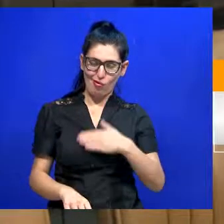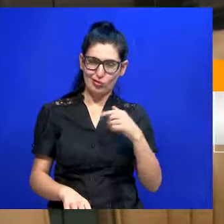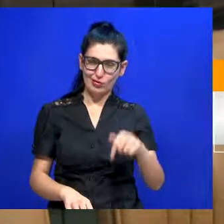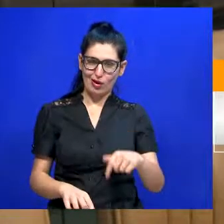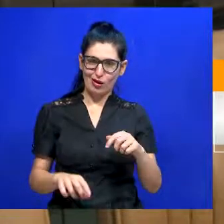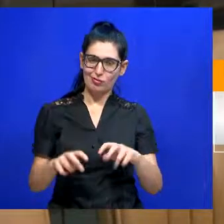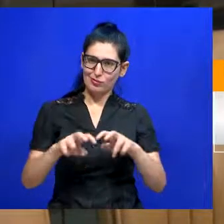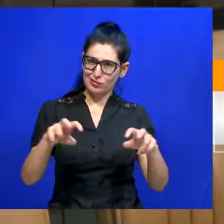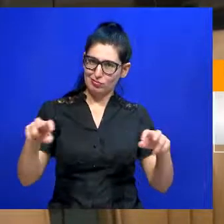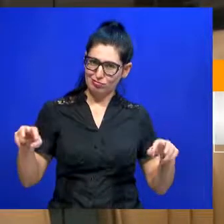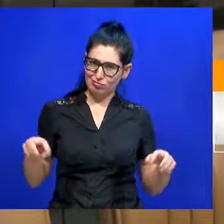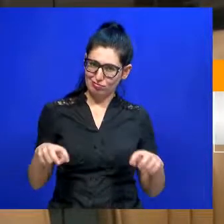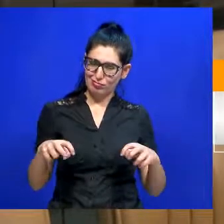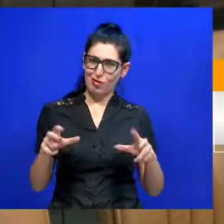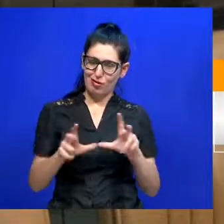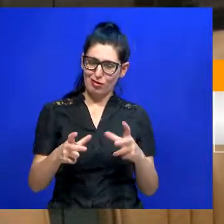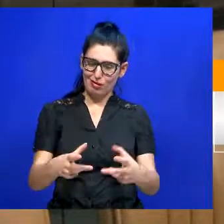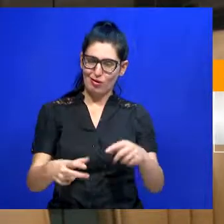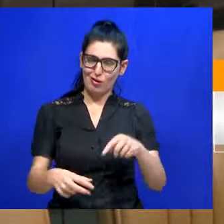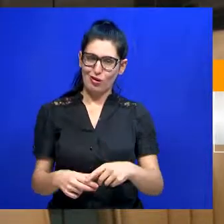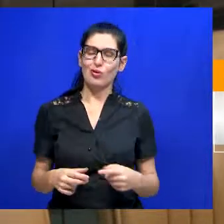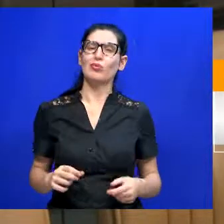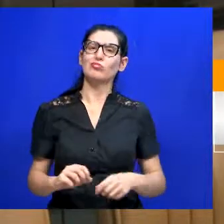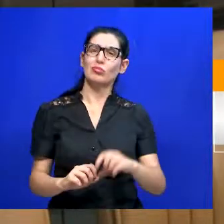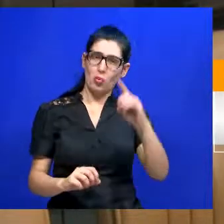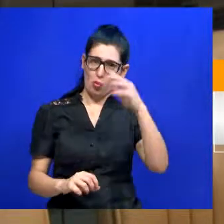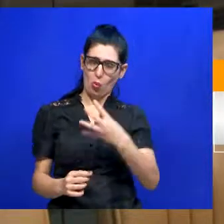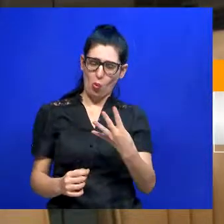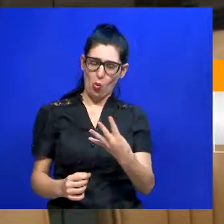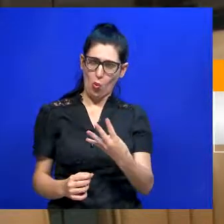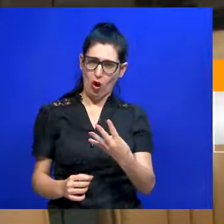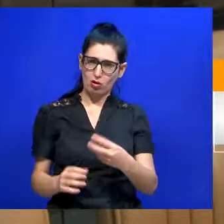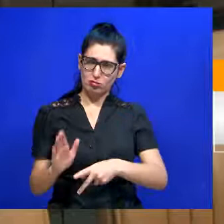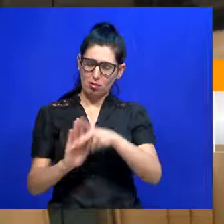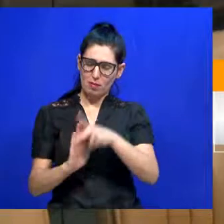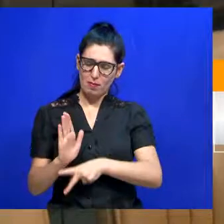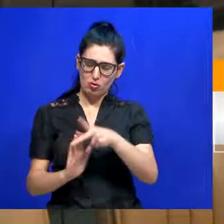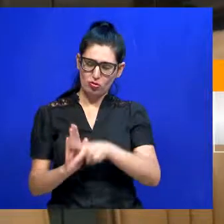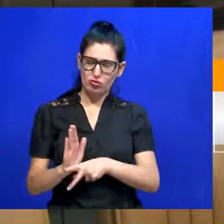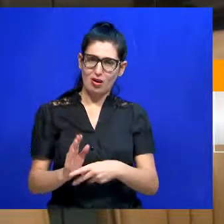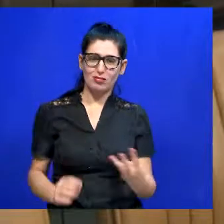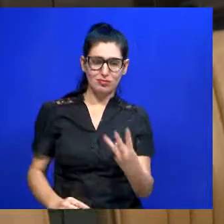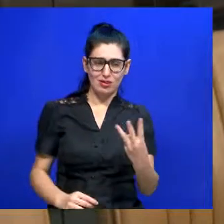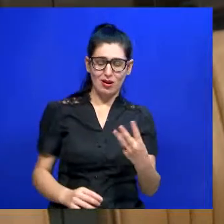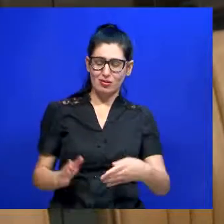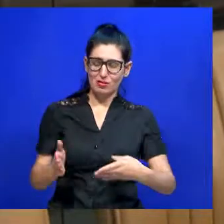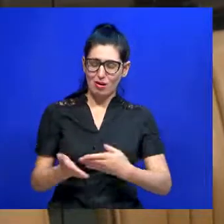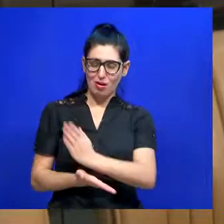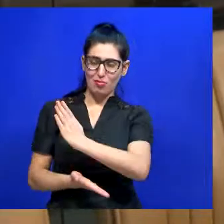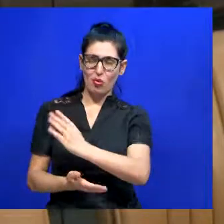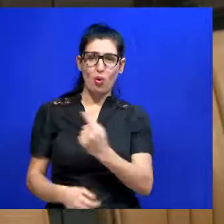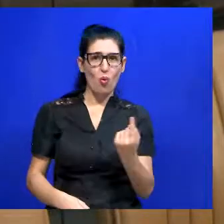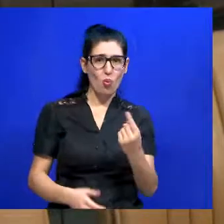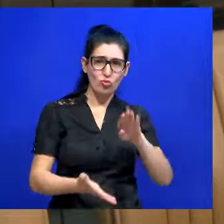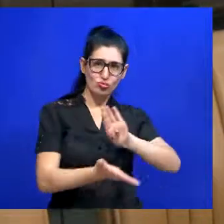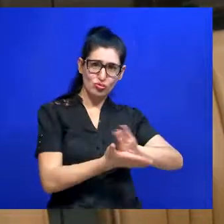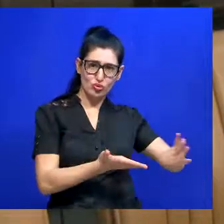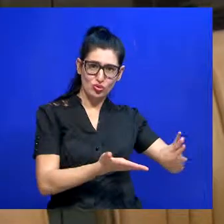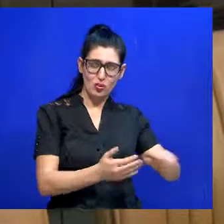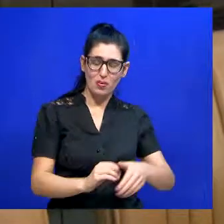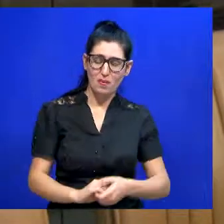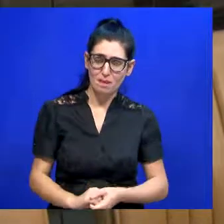Jacarei. Na ordem do dia desta sessão tivemos quatro projetos, três deles acabaram sendo aprovados, enquanto um foi retirado.